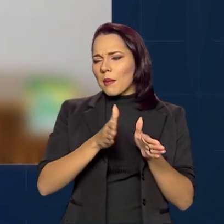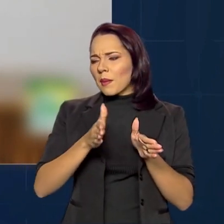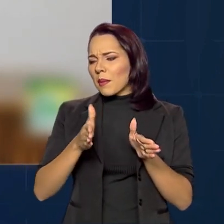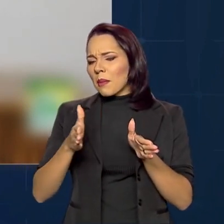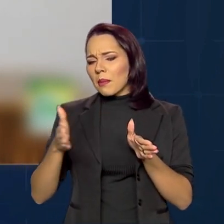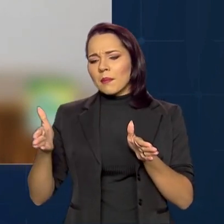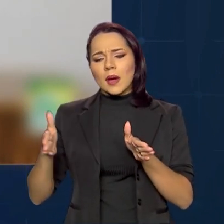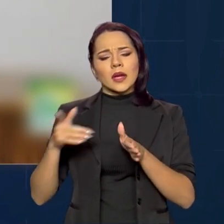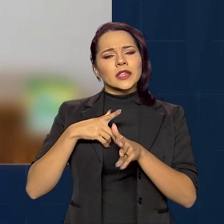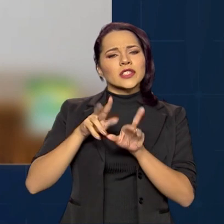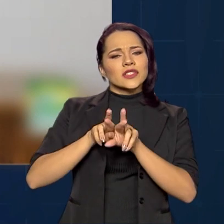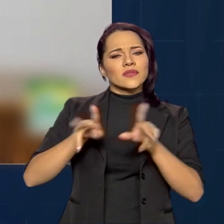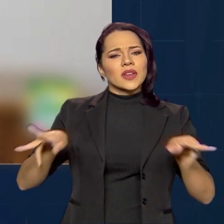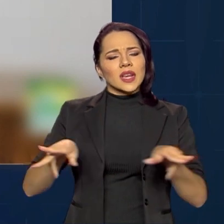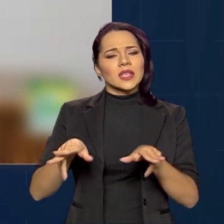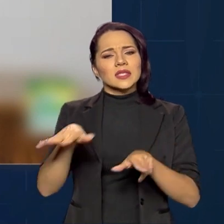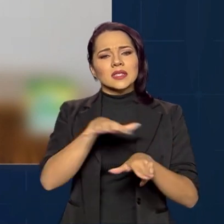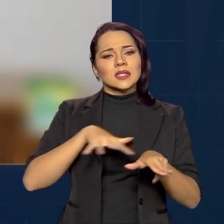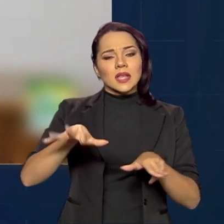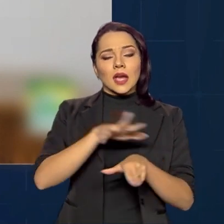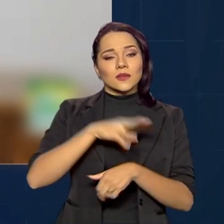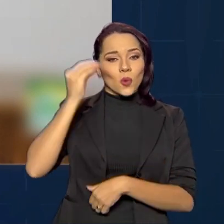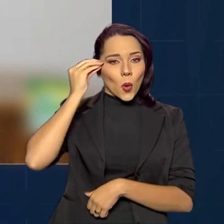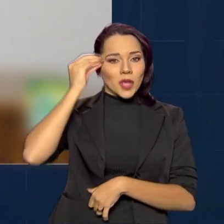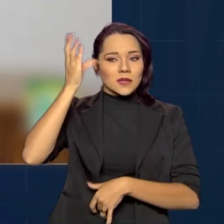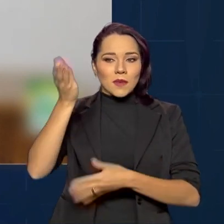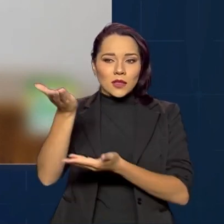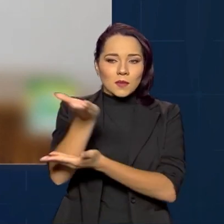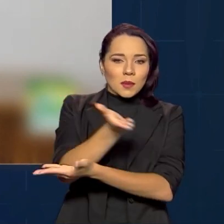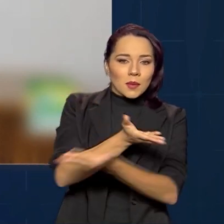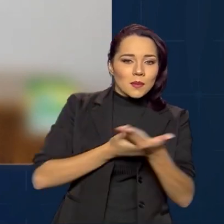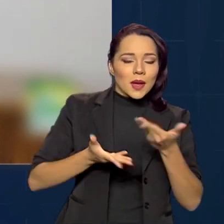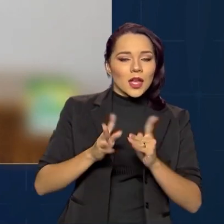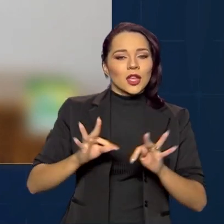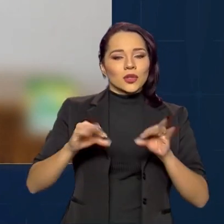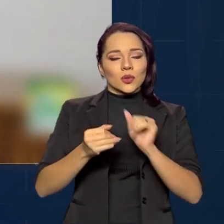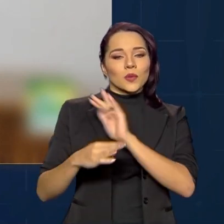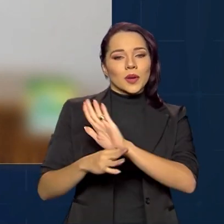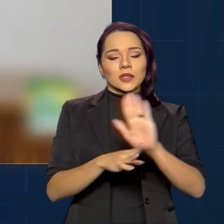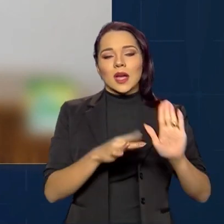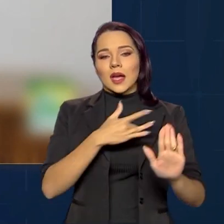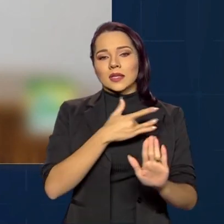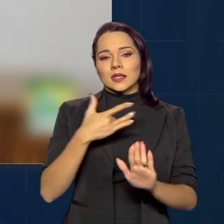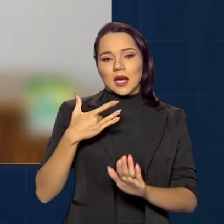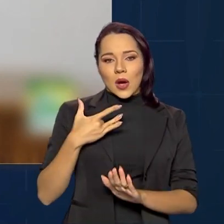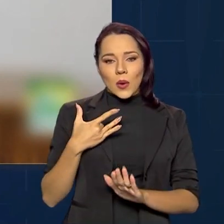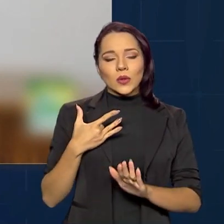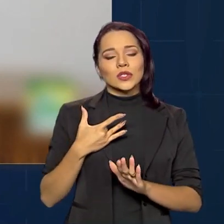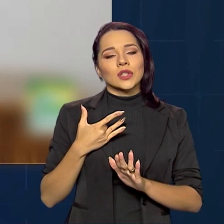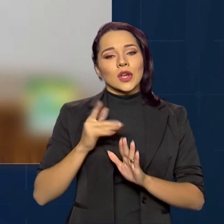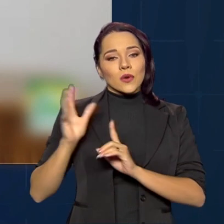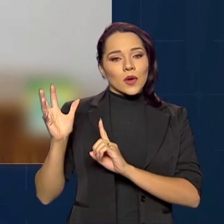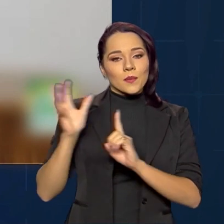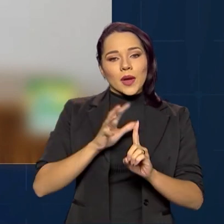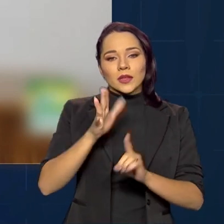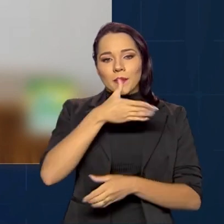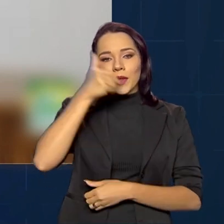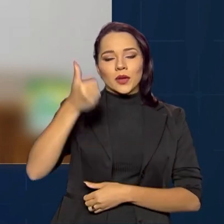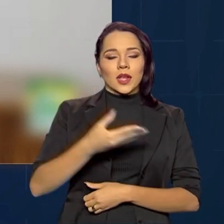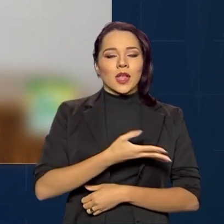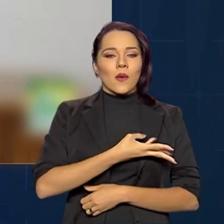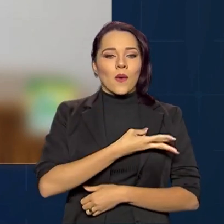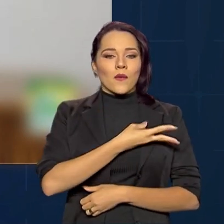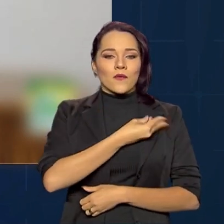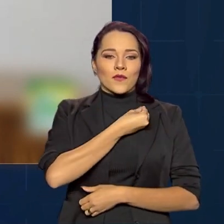convergência de diversas áreas do conhecimento, tudo em favor da saúde, com forte impacto na melhoria da qualidade